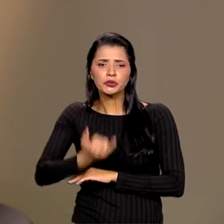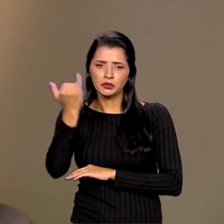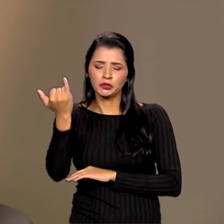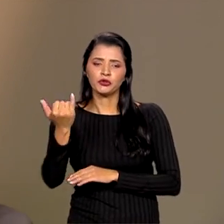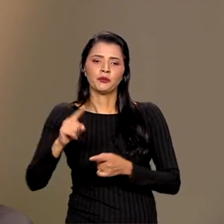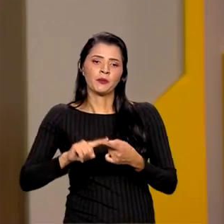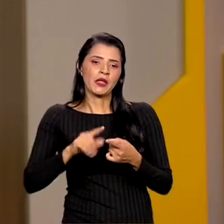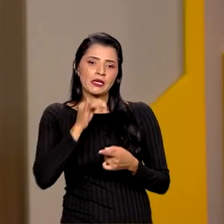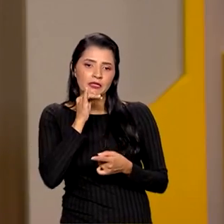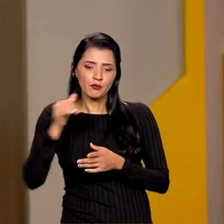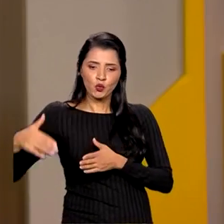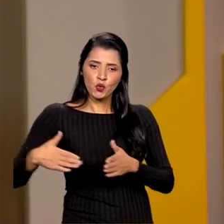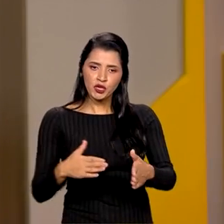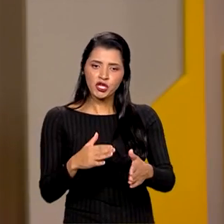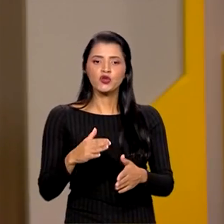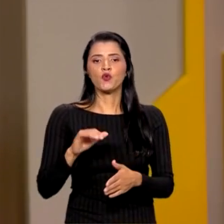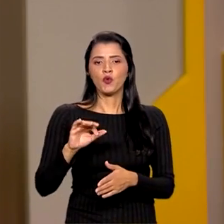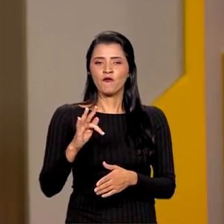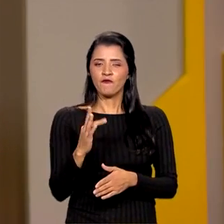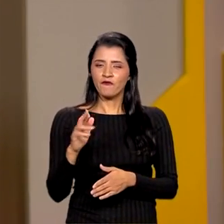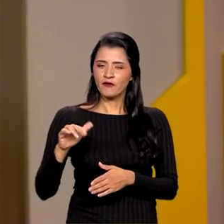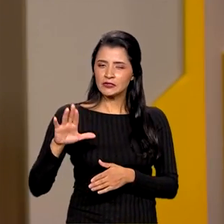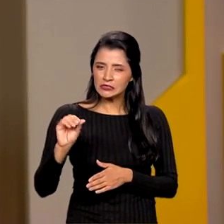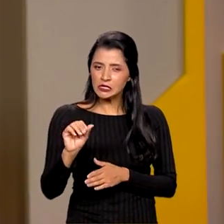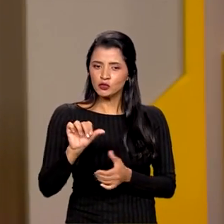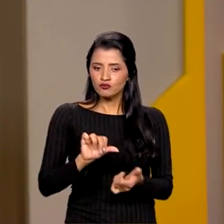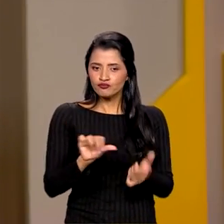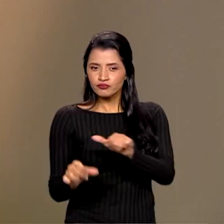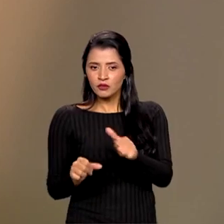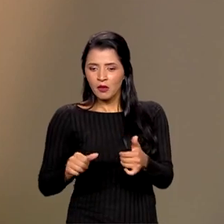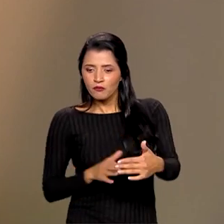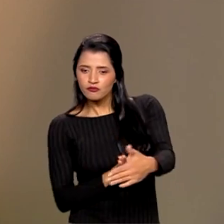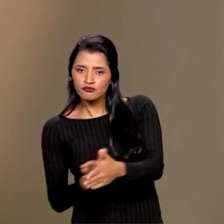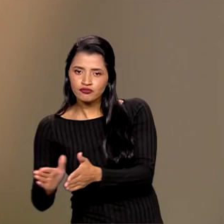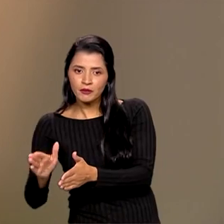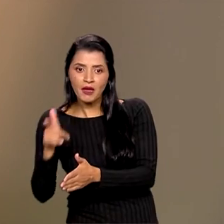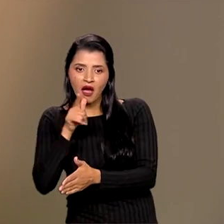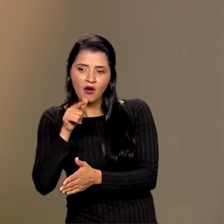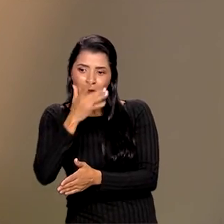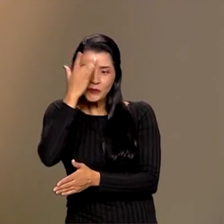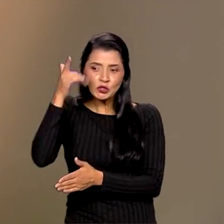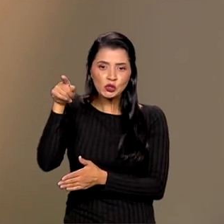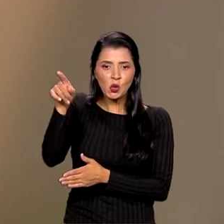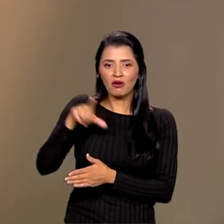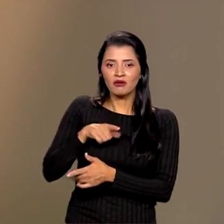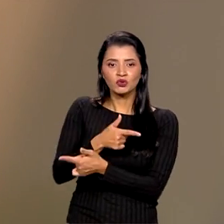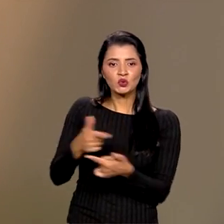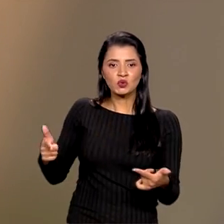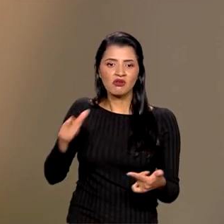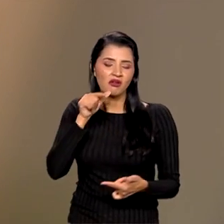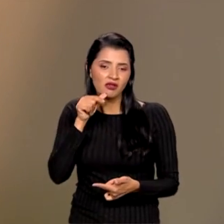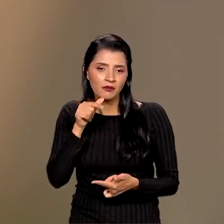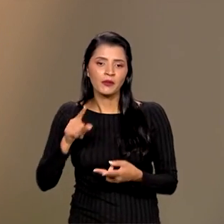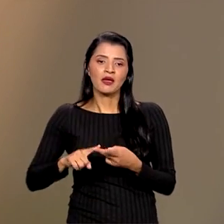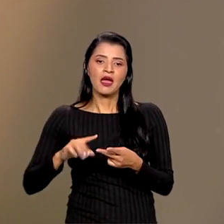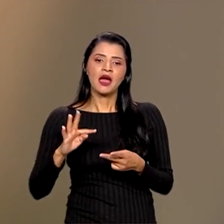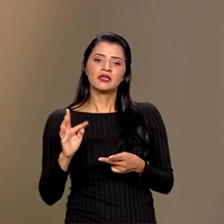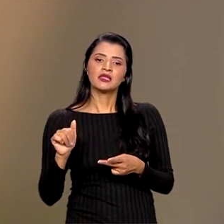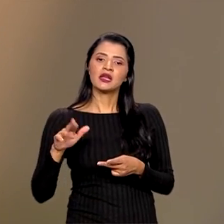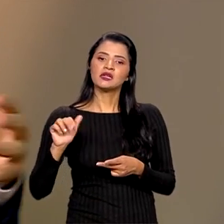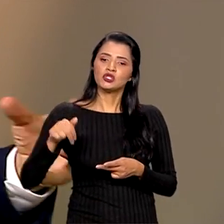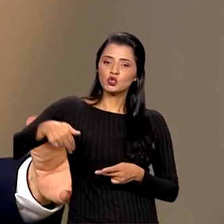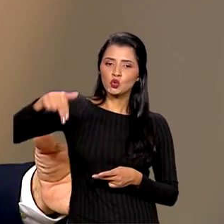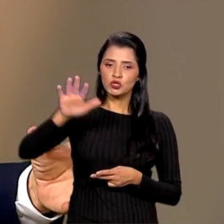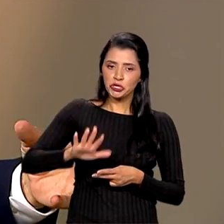transposição do São Francisco. É uma obra fundamental para levar água para 12 milhões de brasileiros que estão no semiárido. A Transnordestina, é a obra fundamental